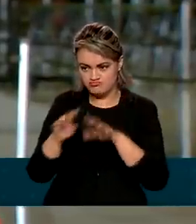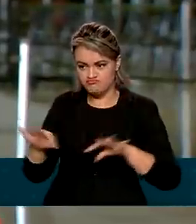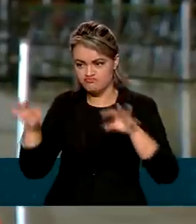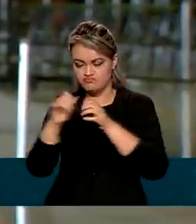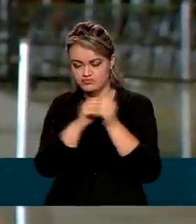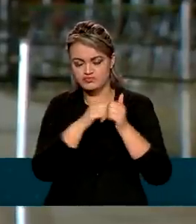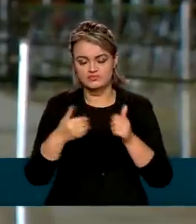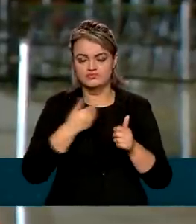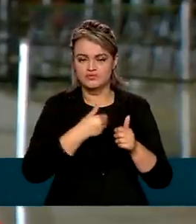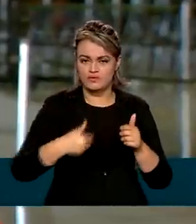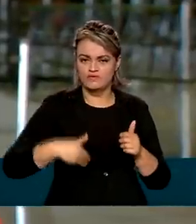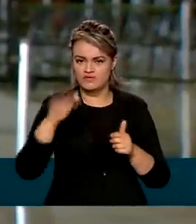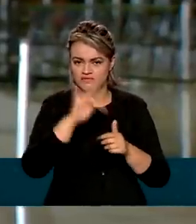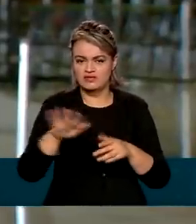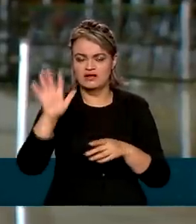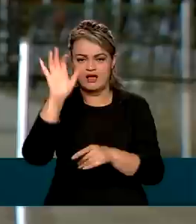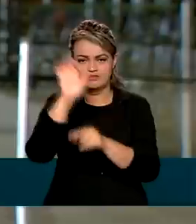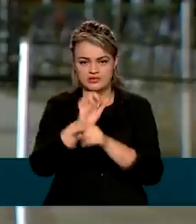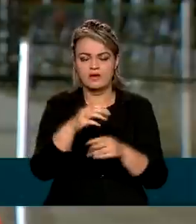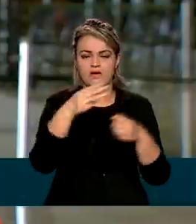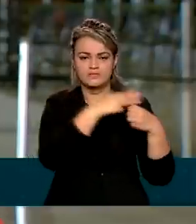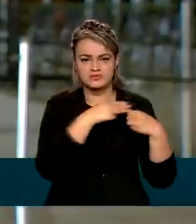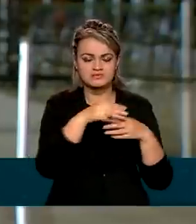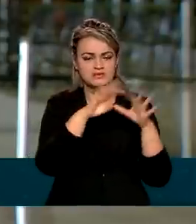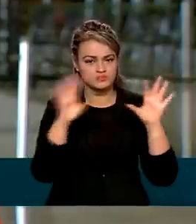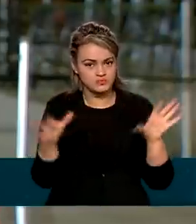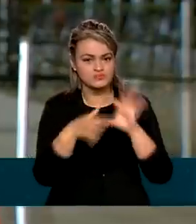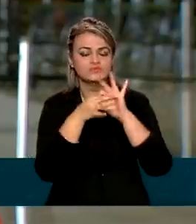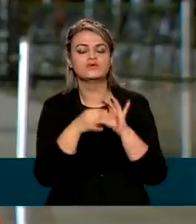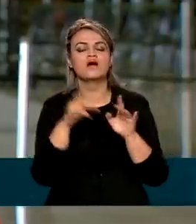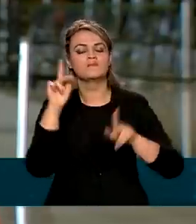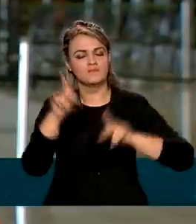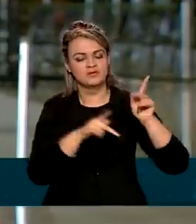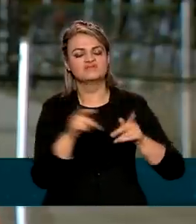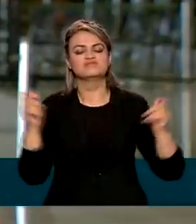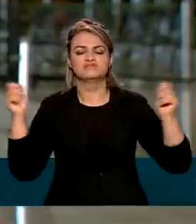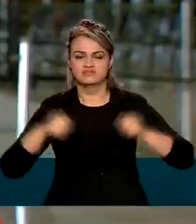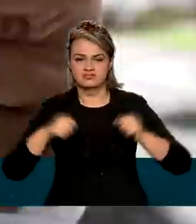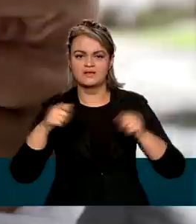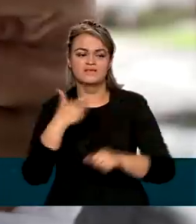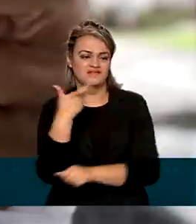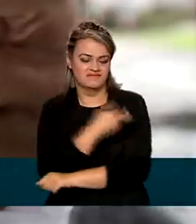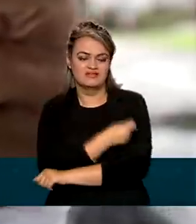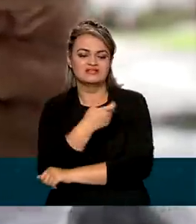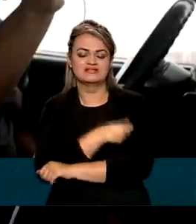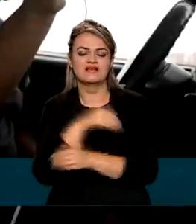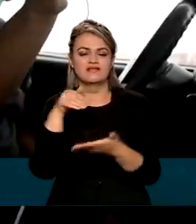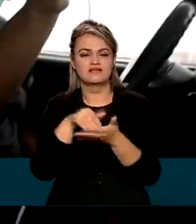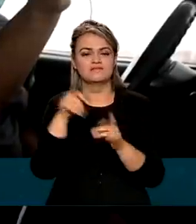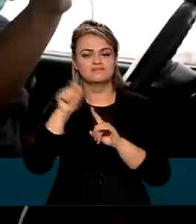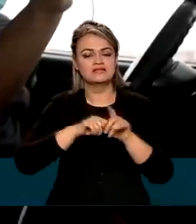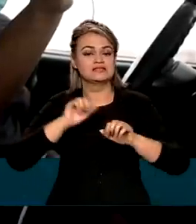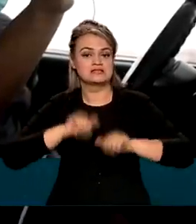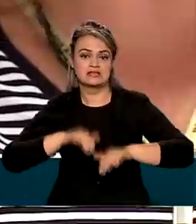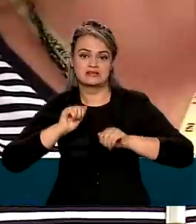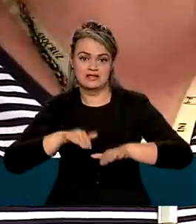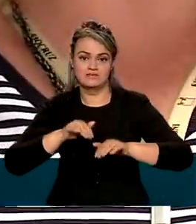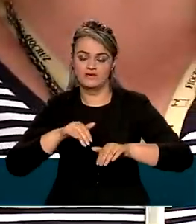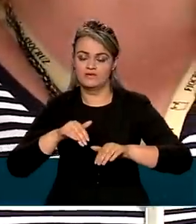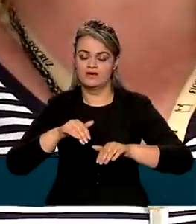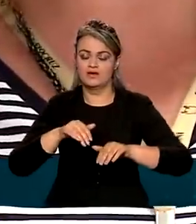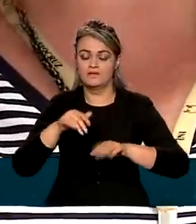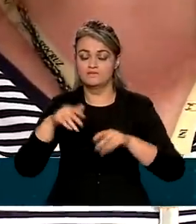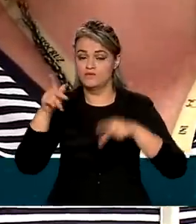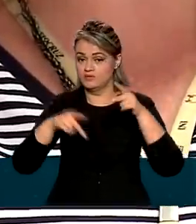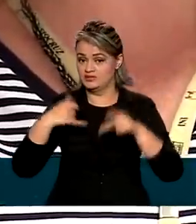os governos federal, estaduais e municipais, toda a população vai estar vacinada em setembro, toda a população acima